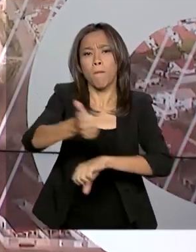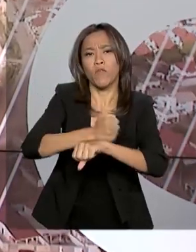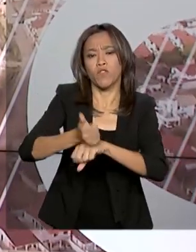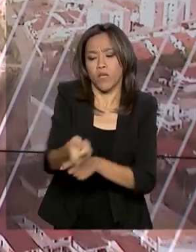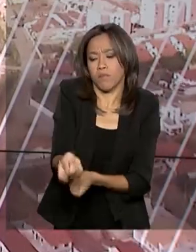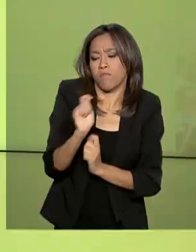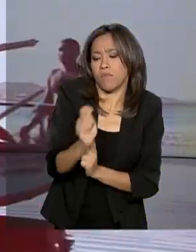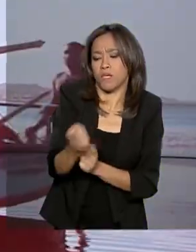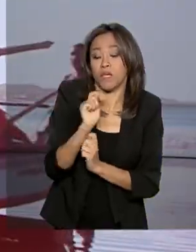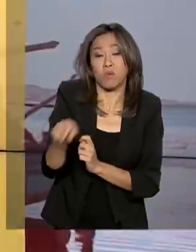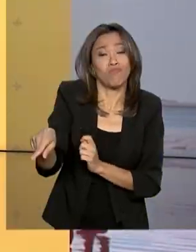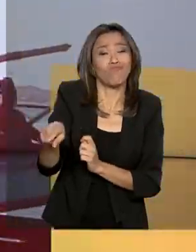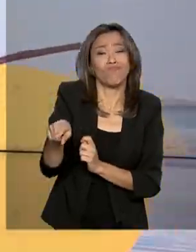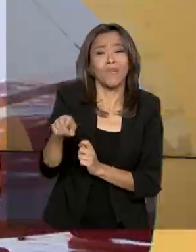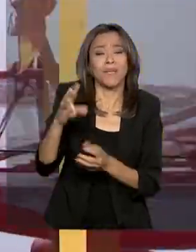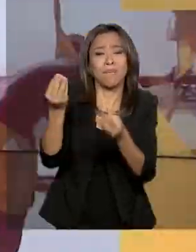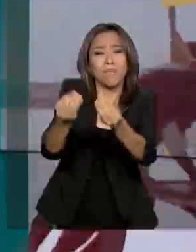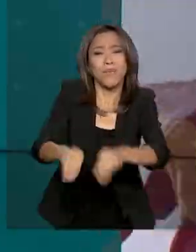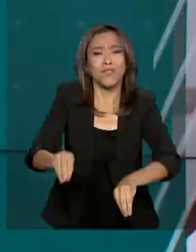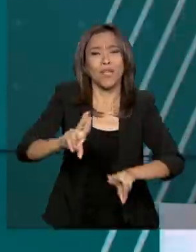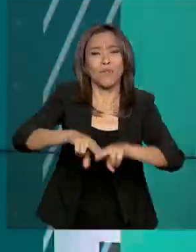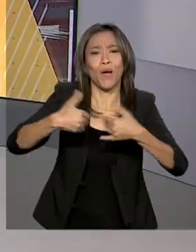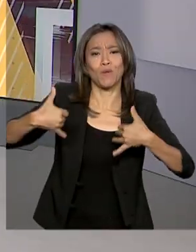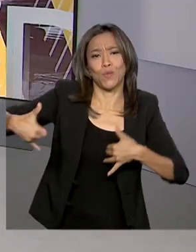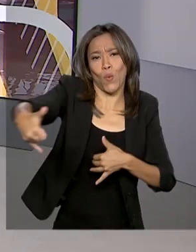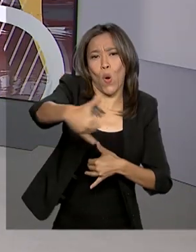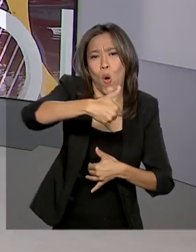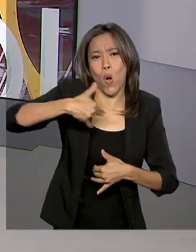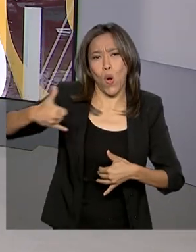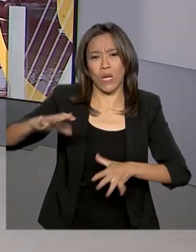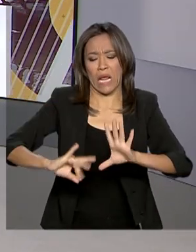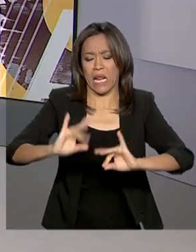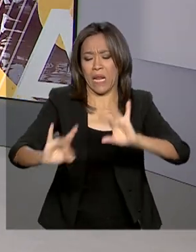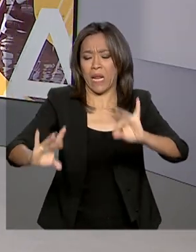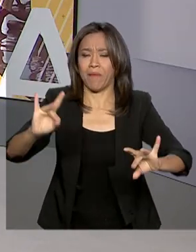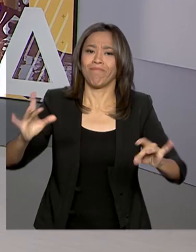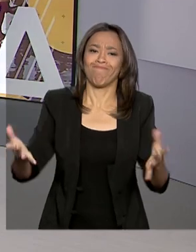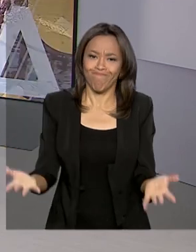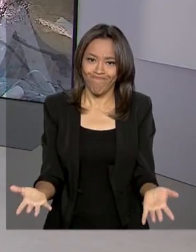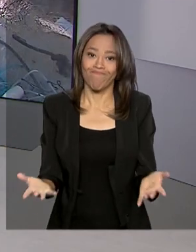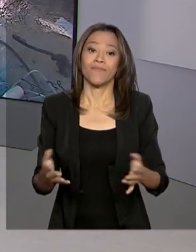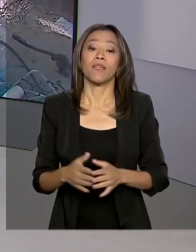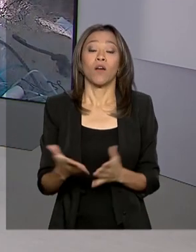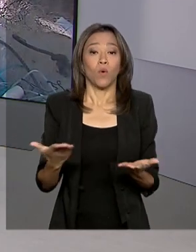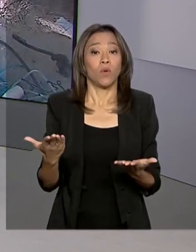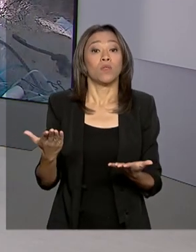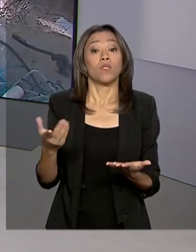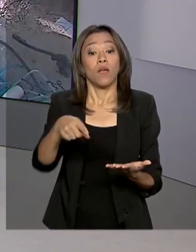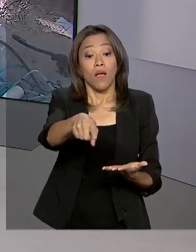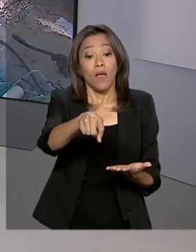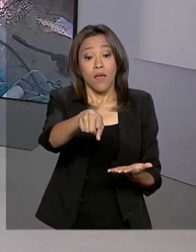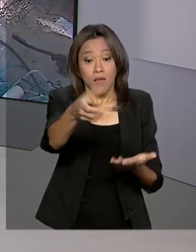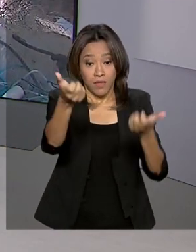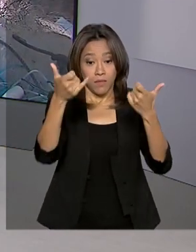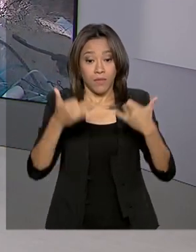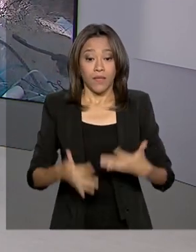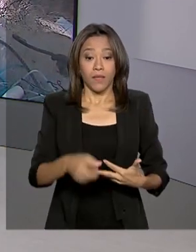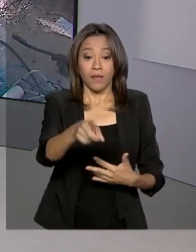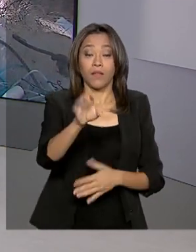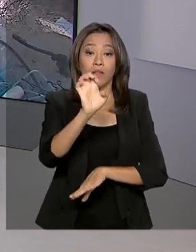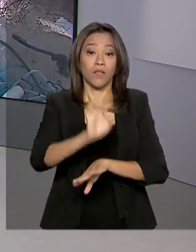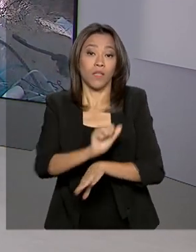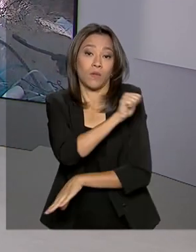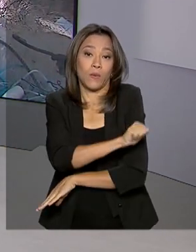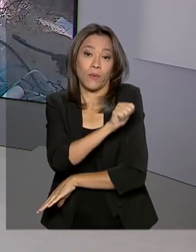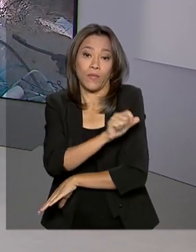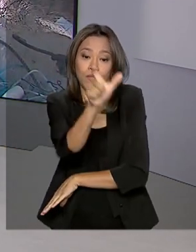municípios afetados pelo derramamento de óleo. Quem traz as informações para a gente é a repórter Cláudia Boiunga, direto do Rio de Janeiro.